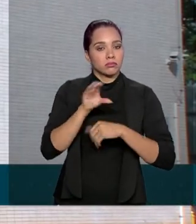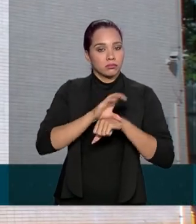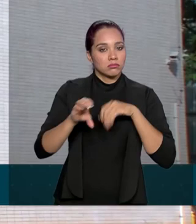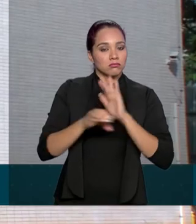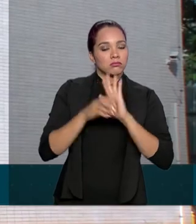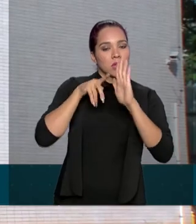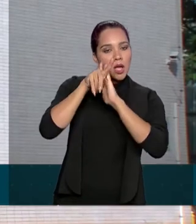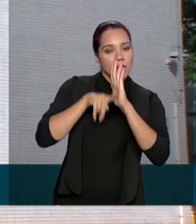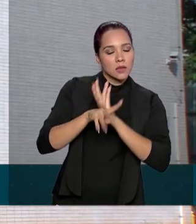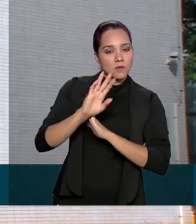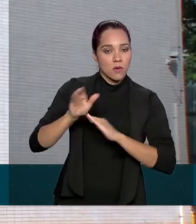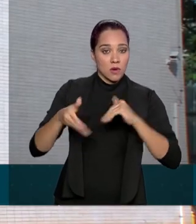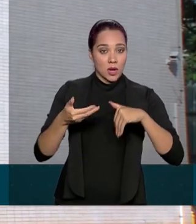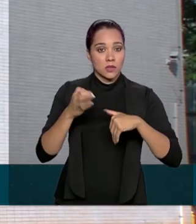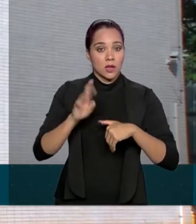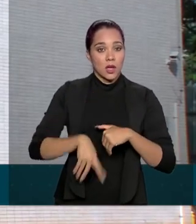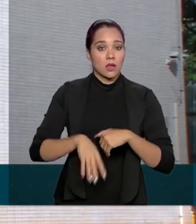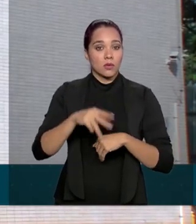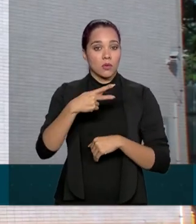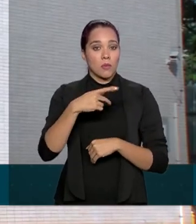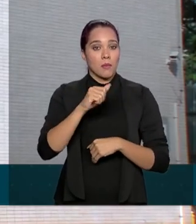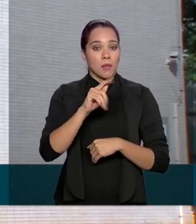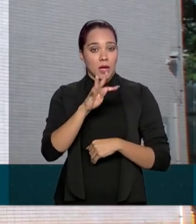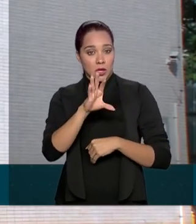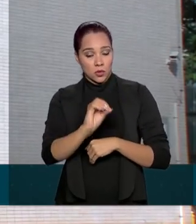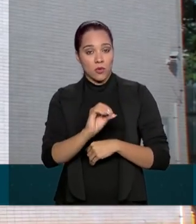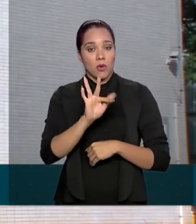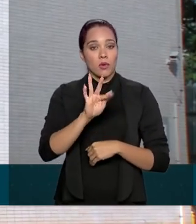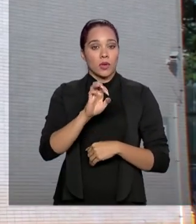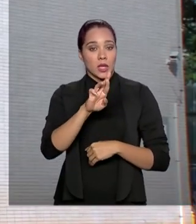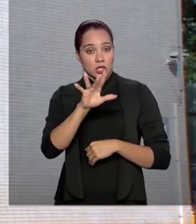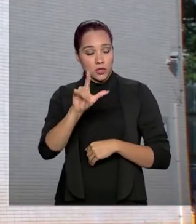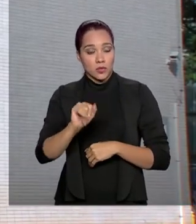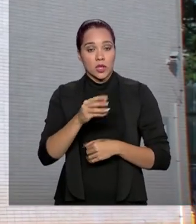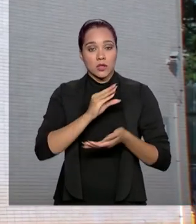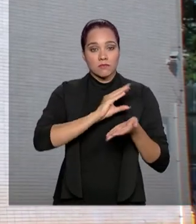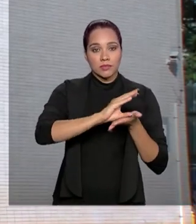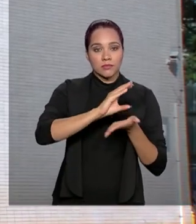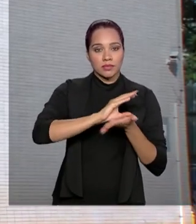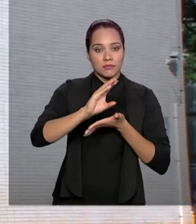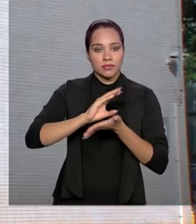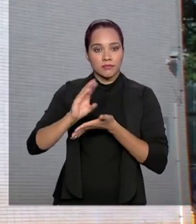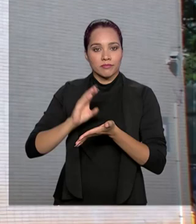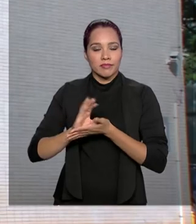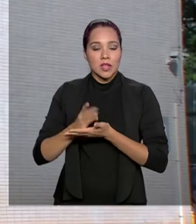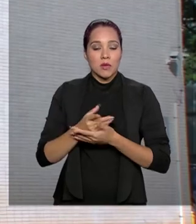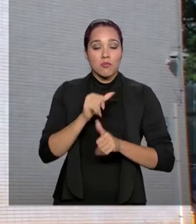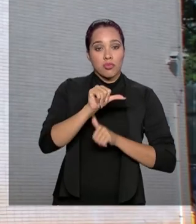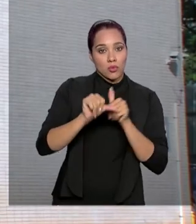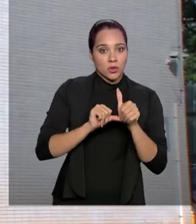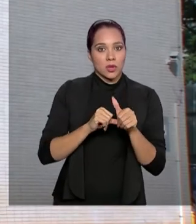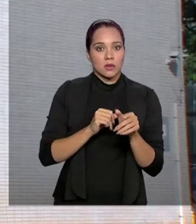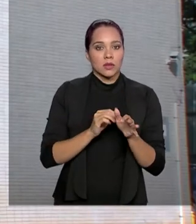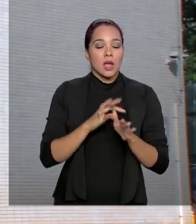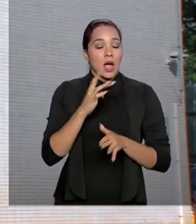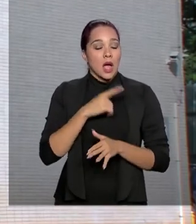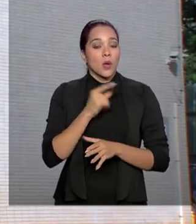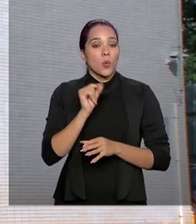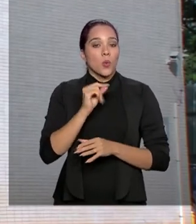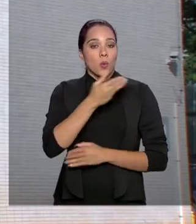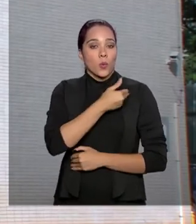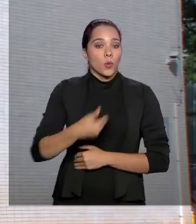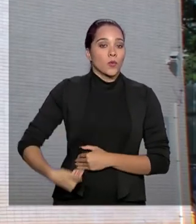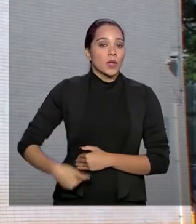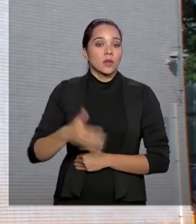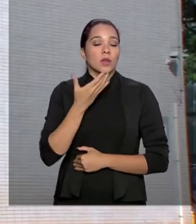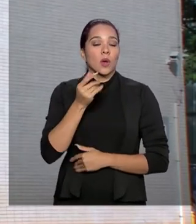no Congresso Nacional é a do Pacto Federativo, que muda a distribuição de recursos entre as unidades da federação. Com a medida, o governo estima